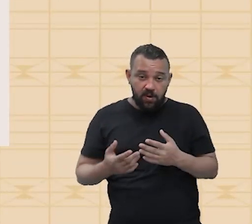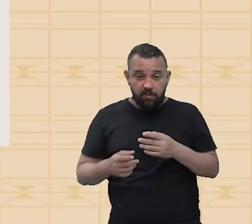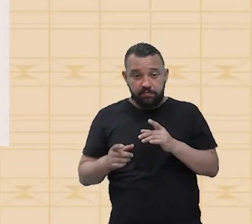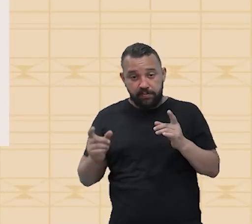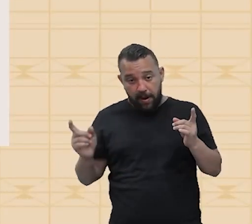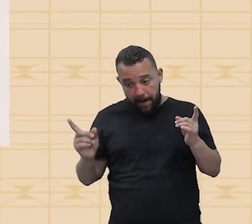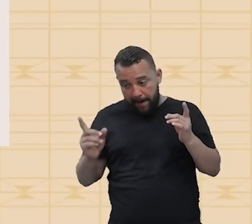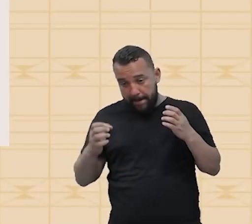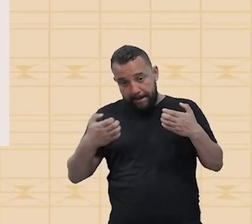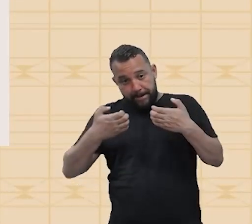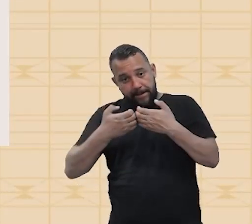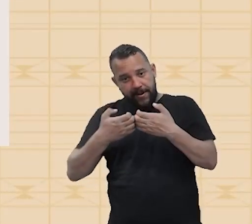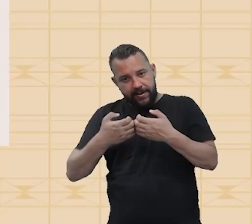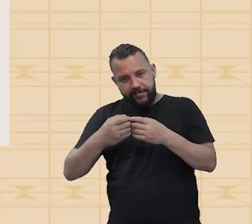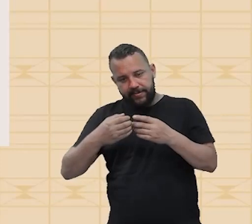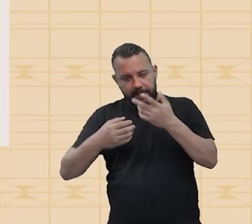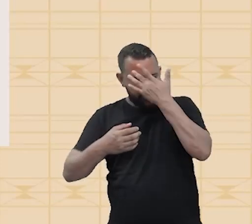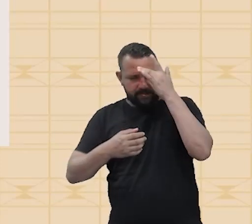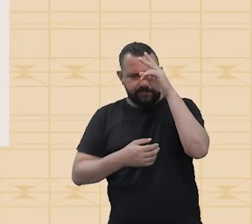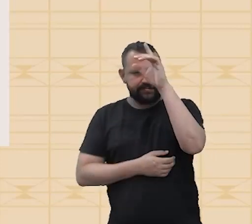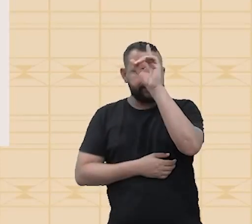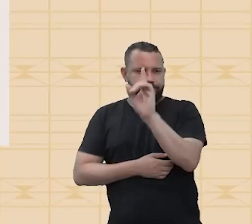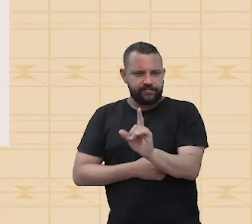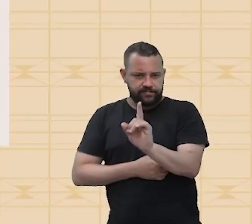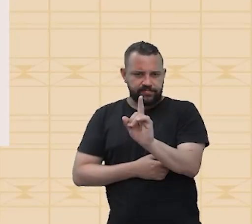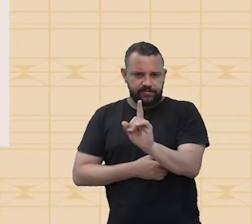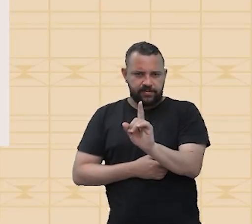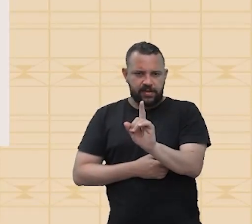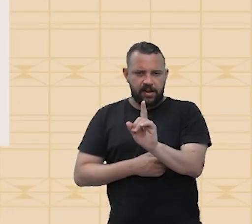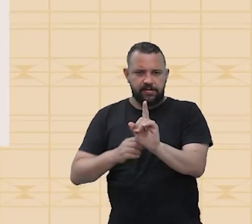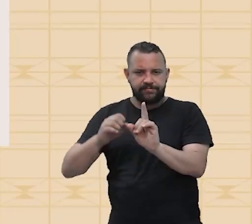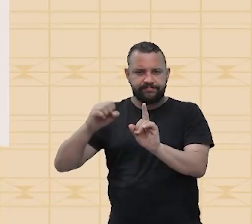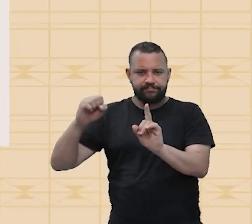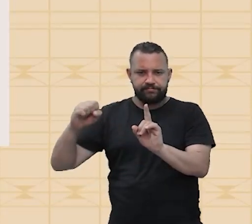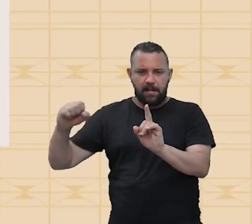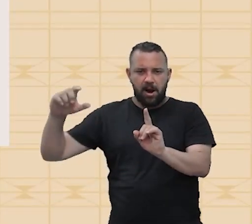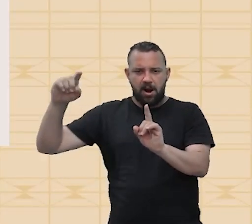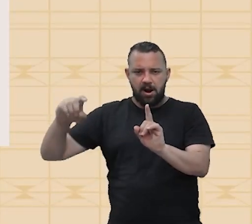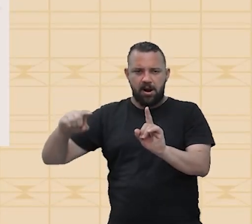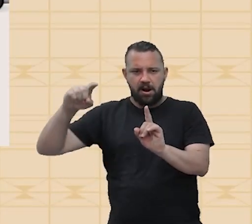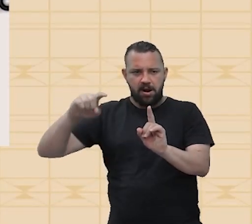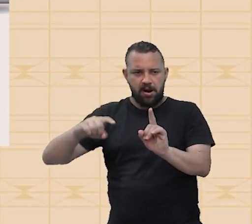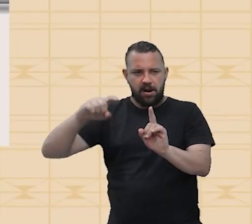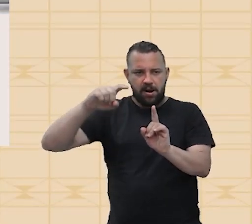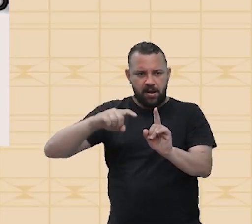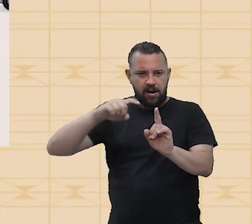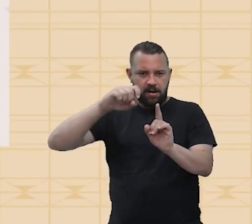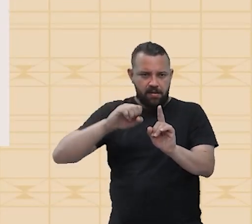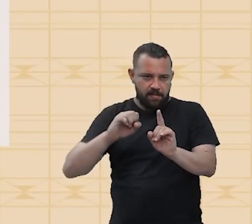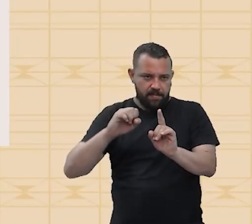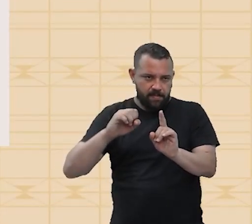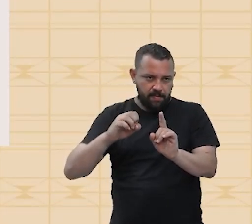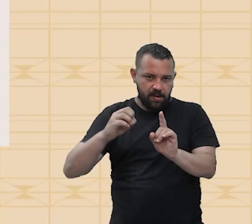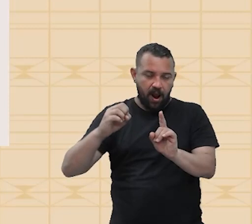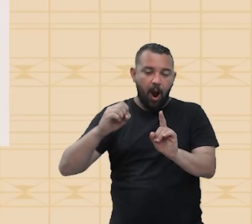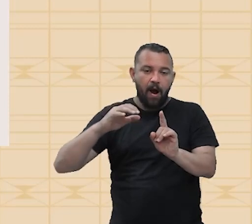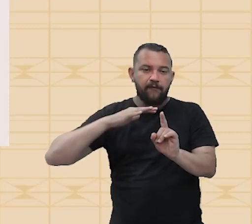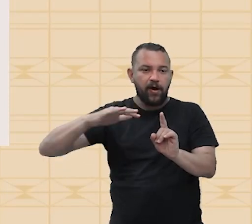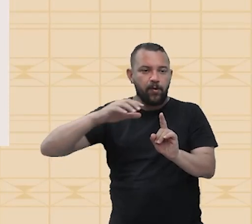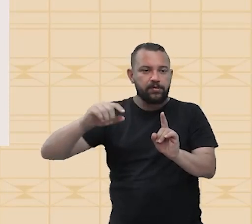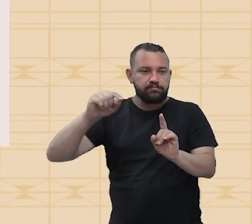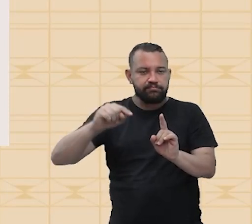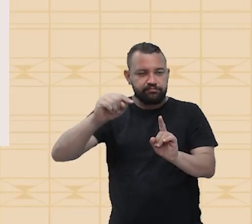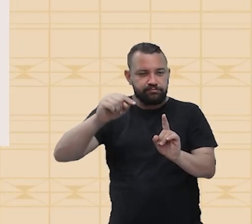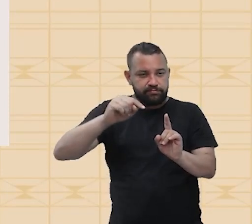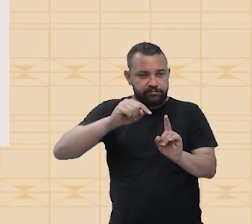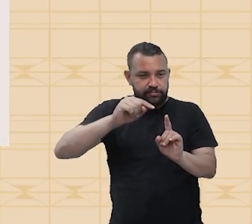aproximam de um observador, esta onda, ao se aproximar de um observador, ela vai aumentar a sua frequência. Dessa